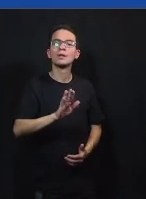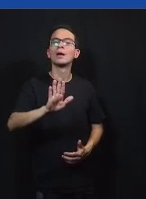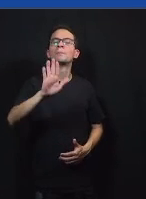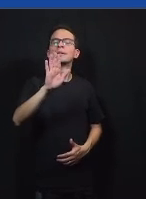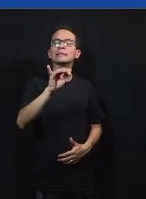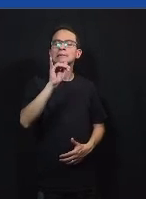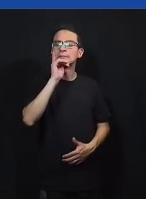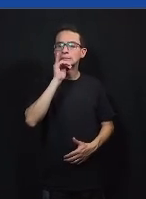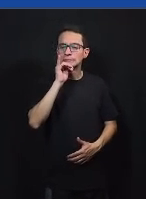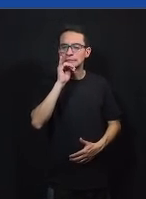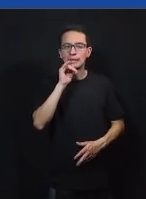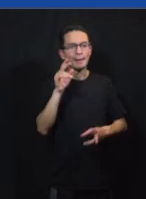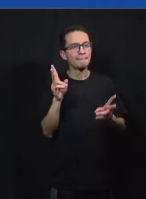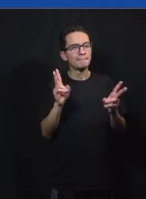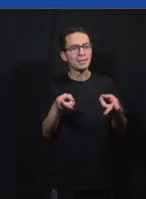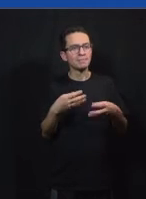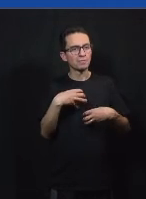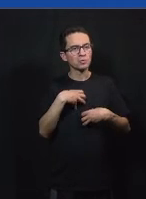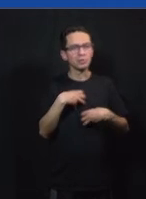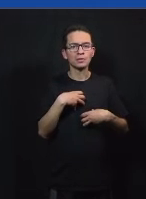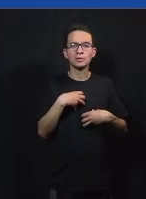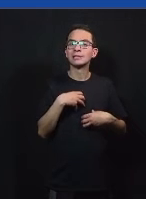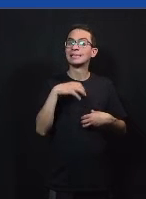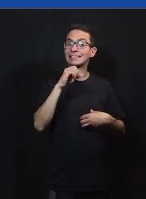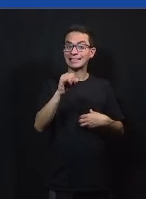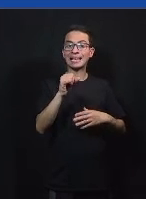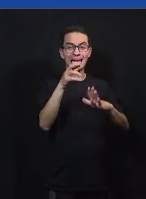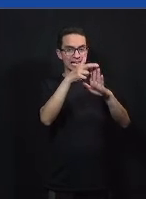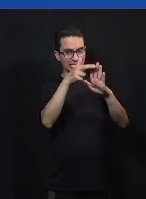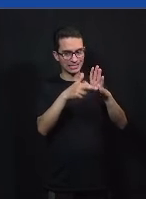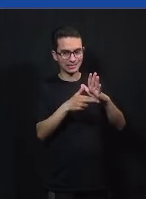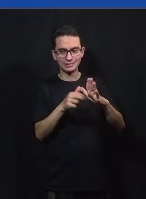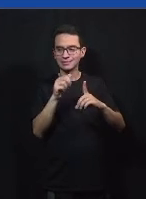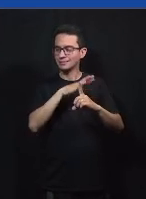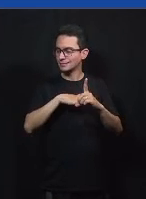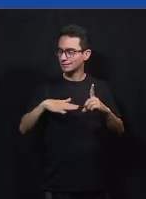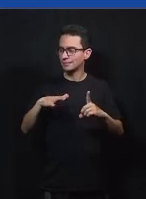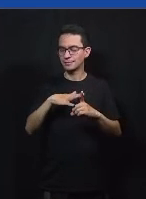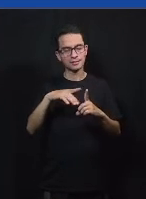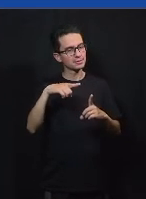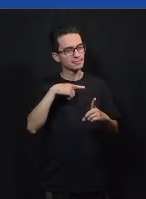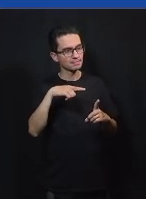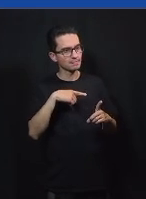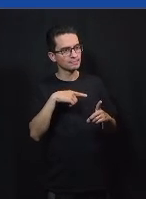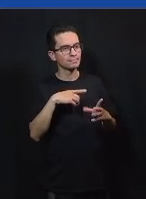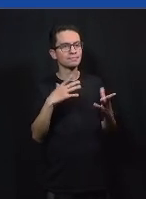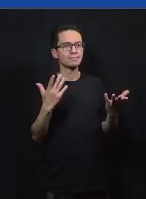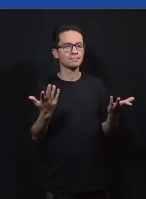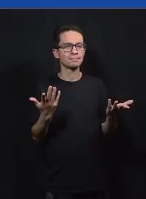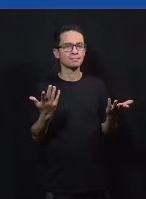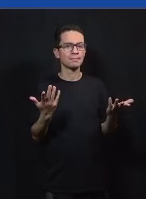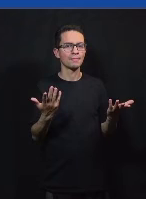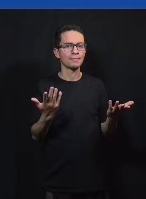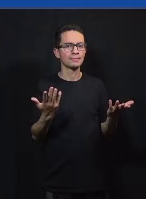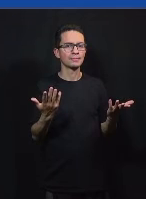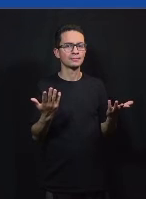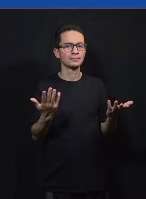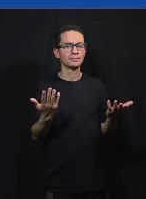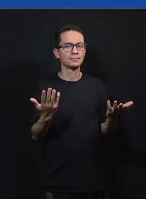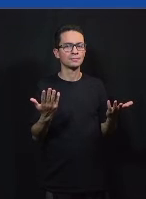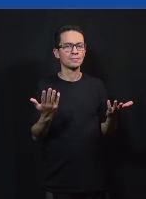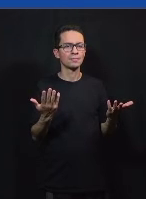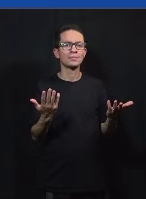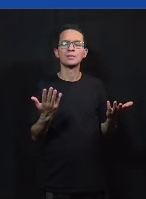socialmente até porque as regras sociais de convivência e de decisão política elas variam de contexto para contexto então a gente